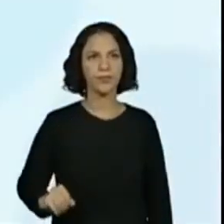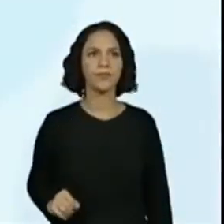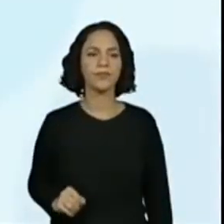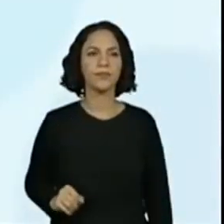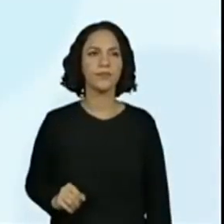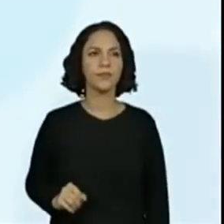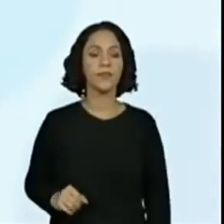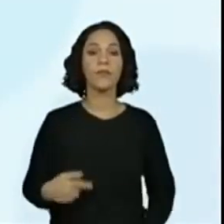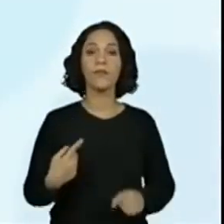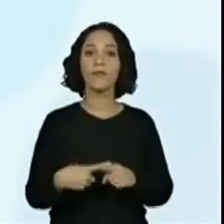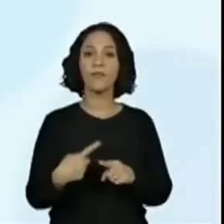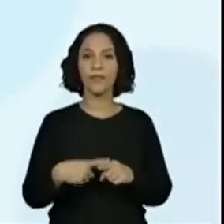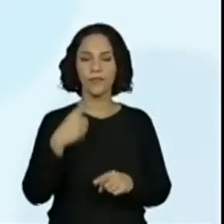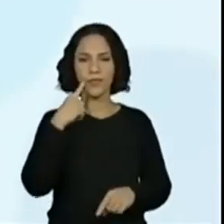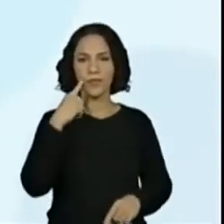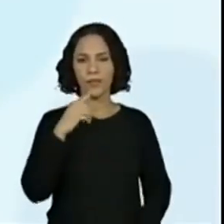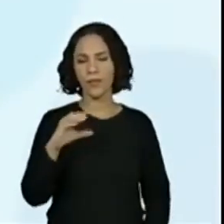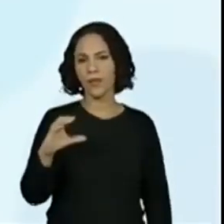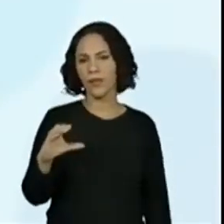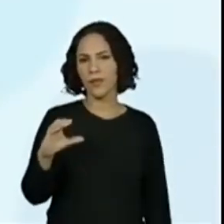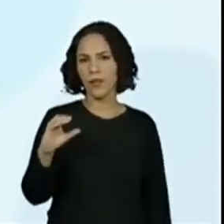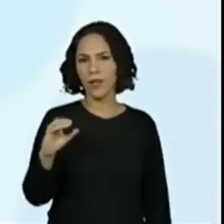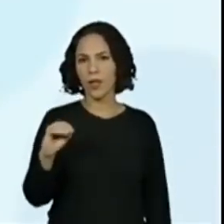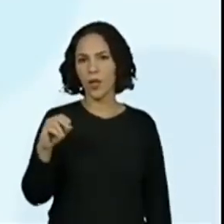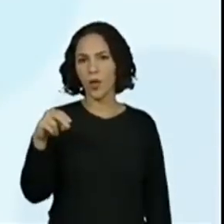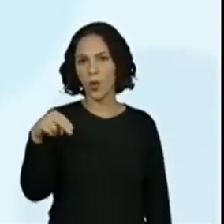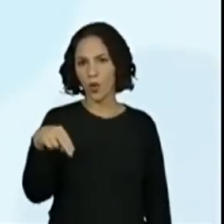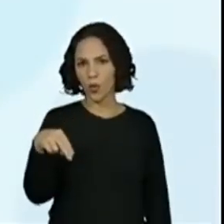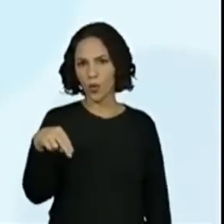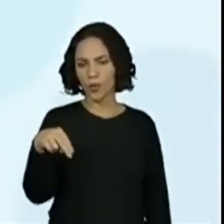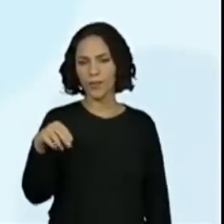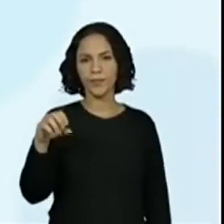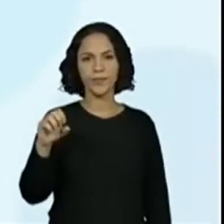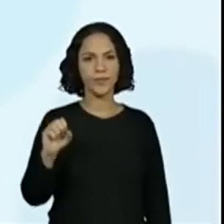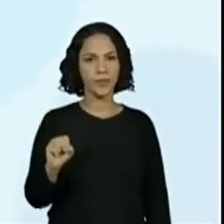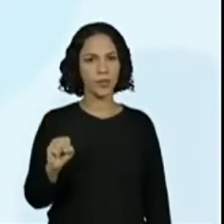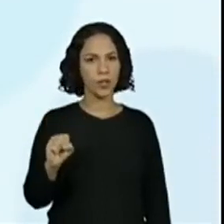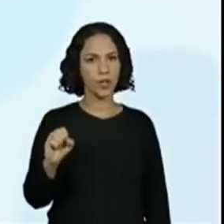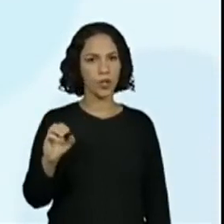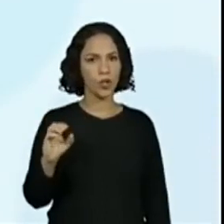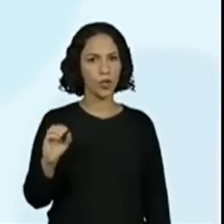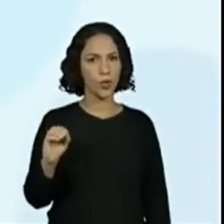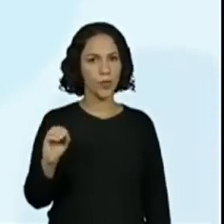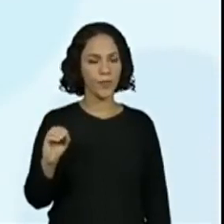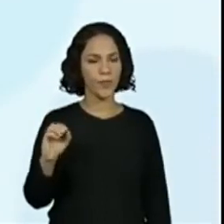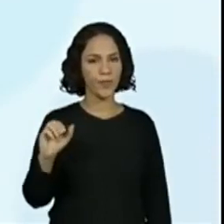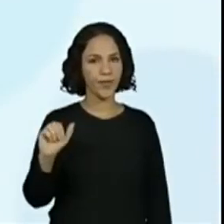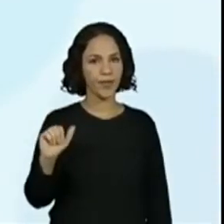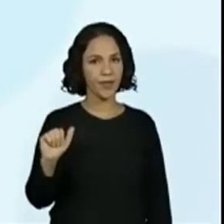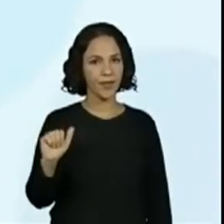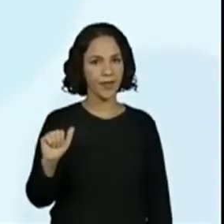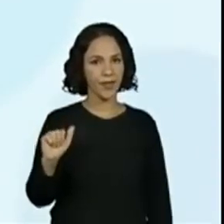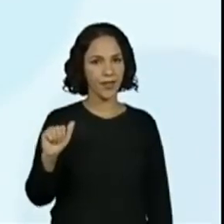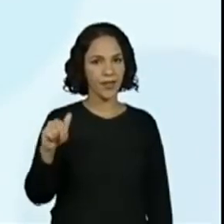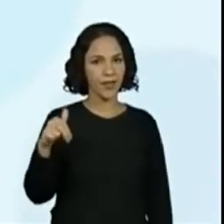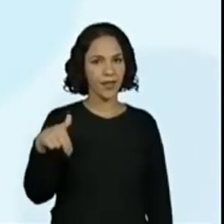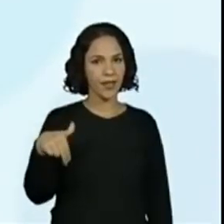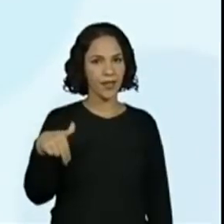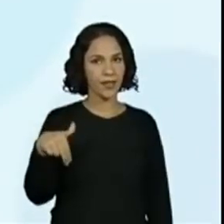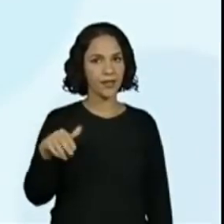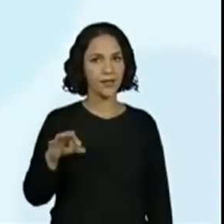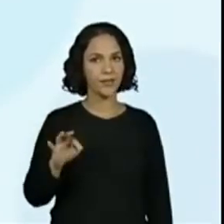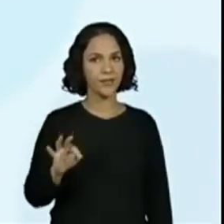Porque a gente escreveu consoante. Agora a precisa de com. Ajuda. A gente pode usar o O da consoante também.